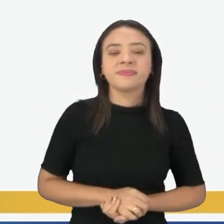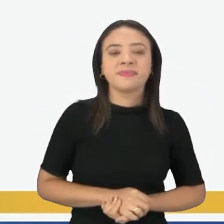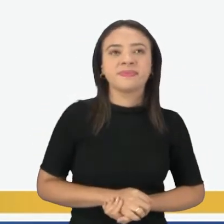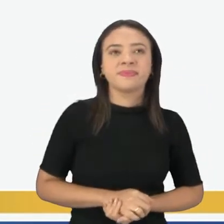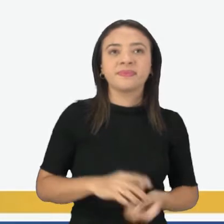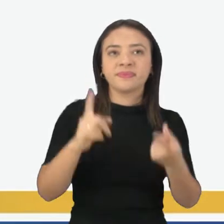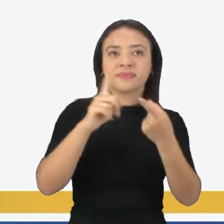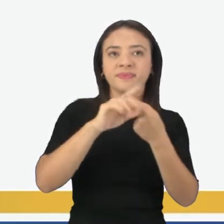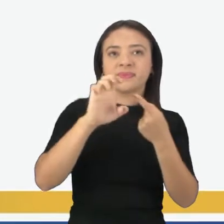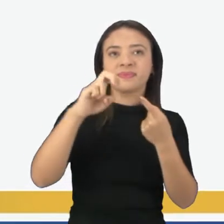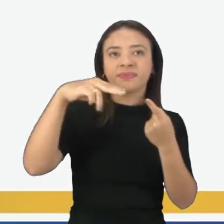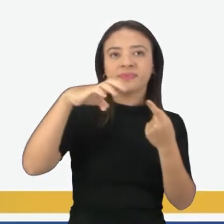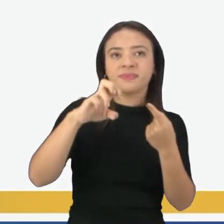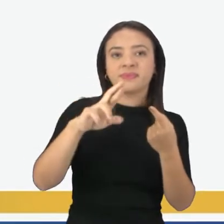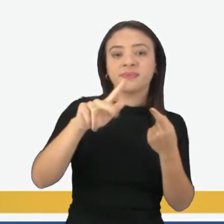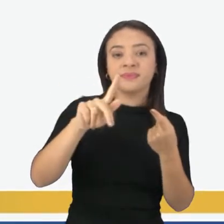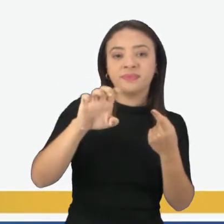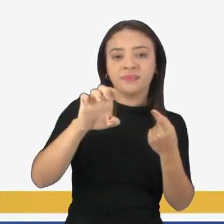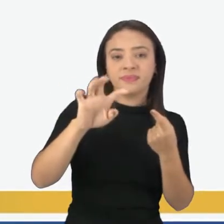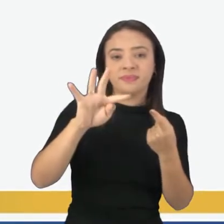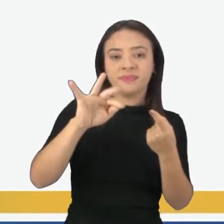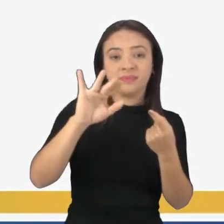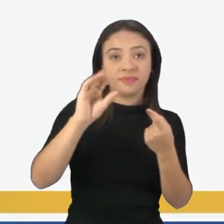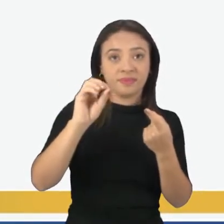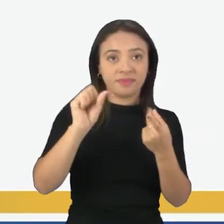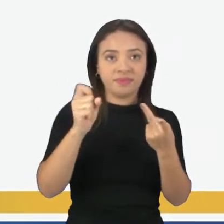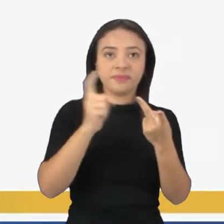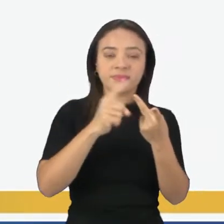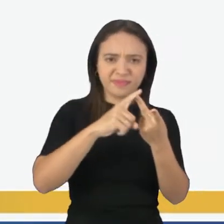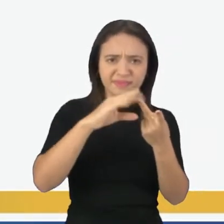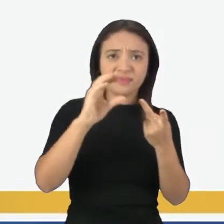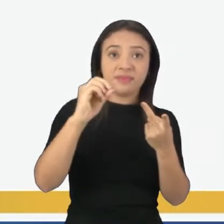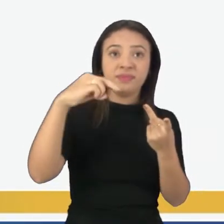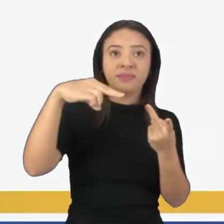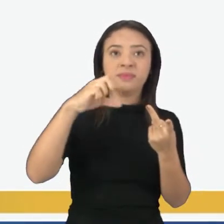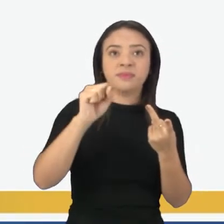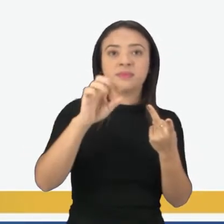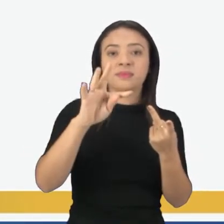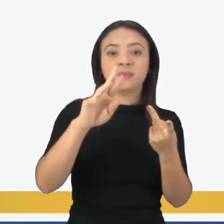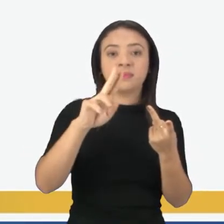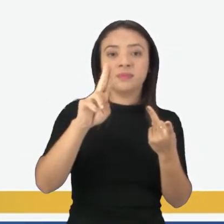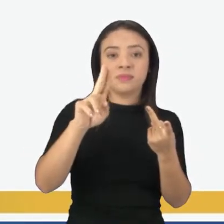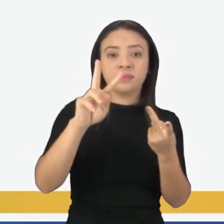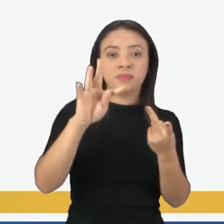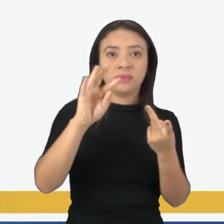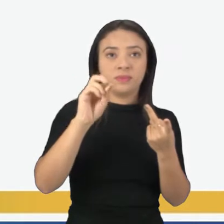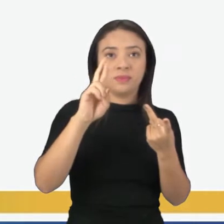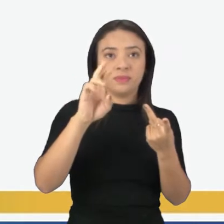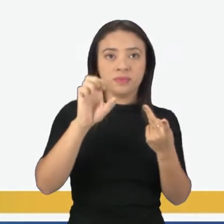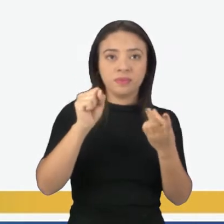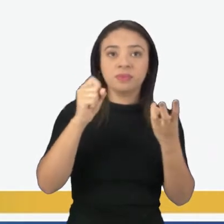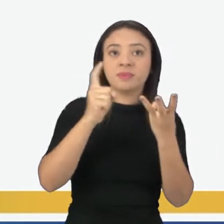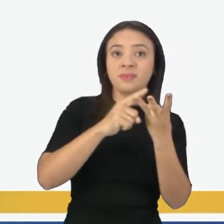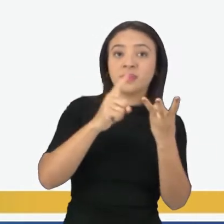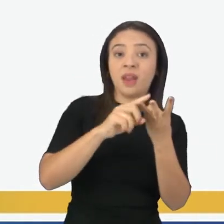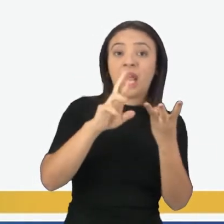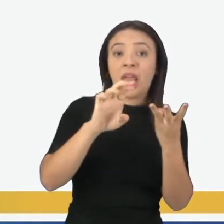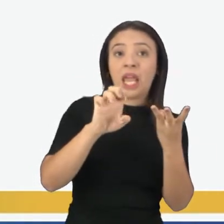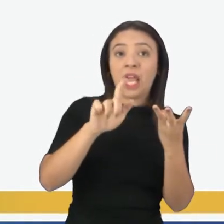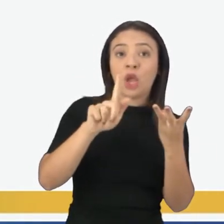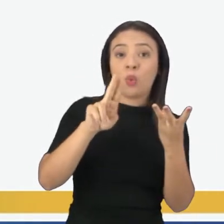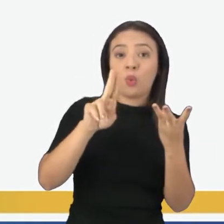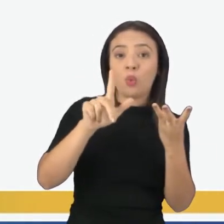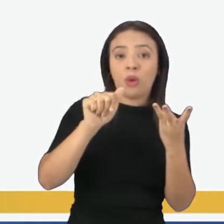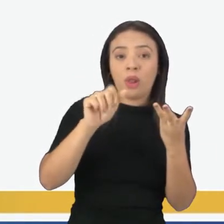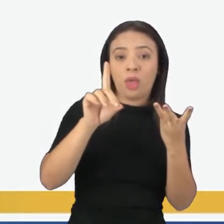energéticos, construtores, reguladores. Para